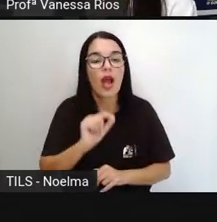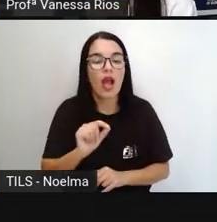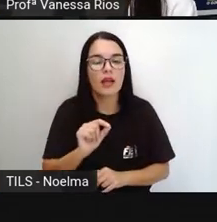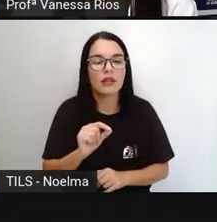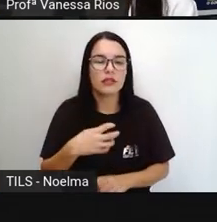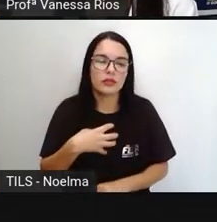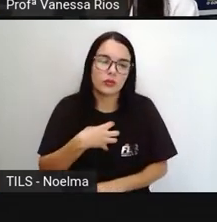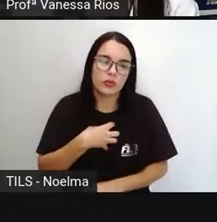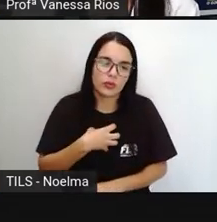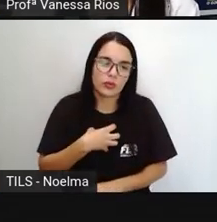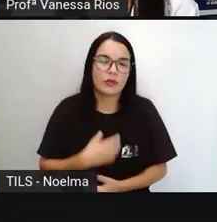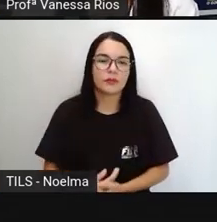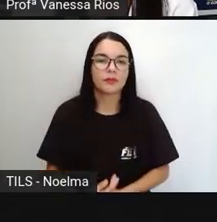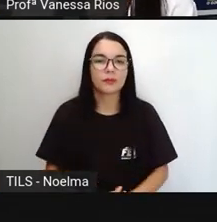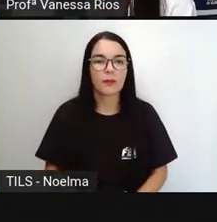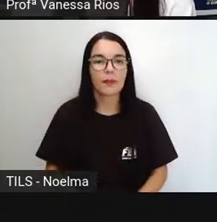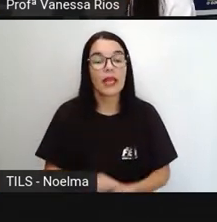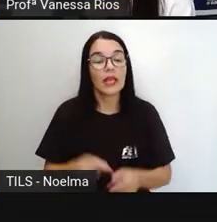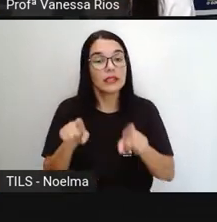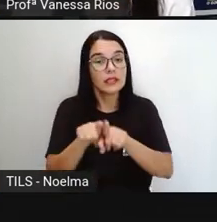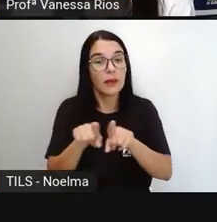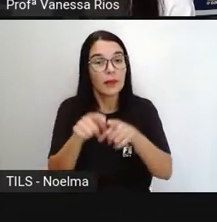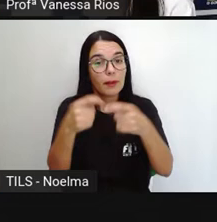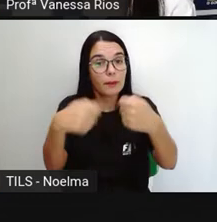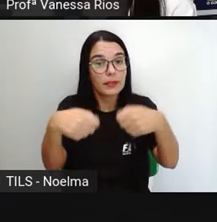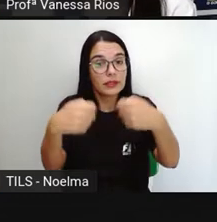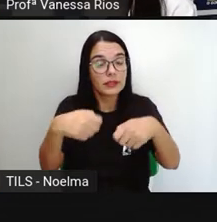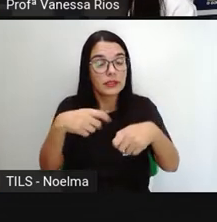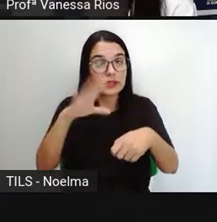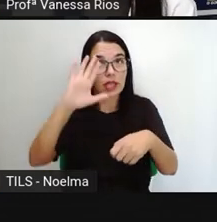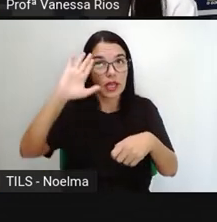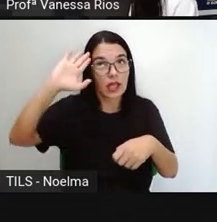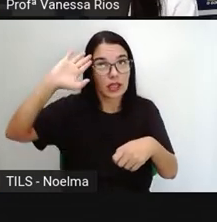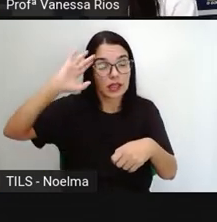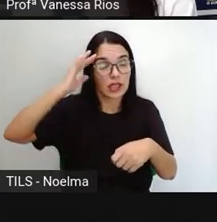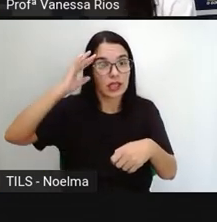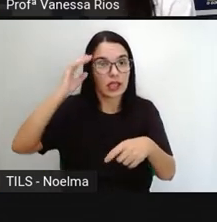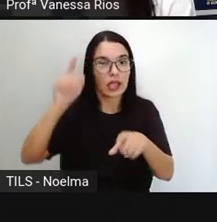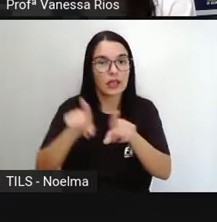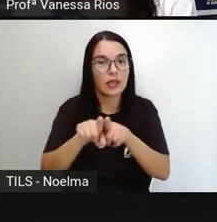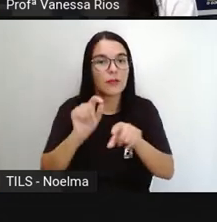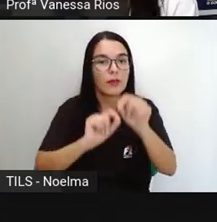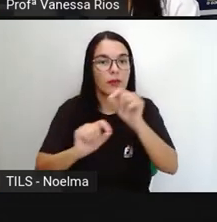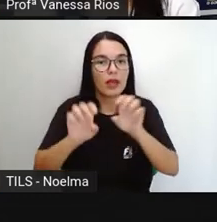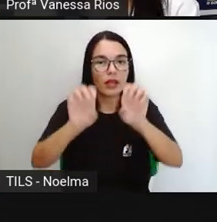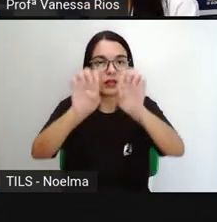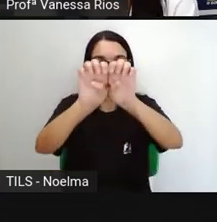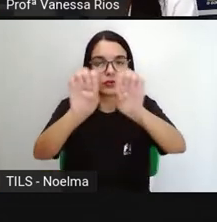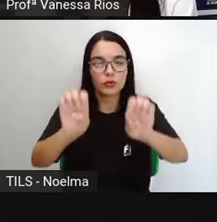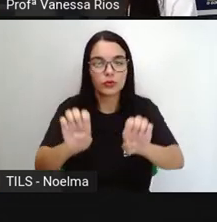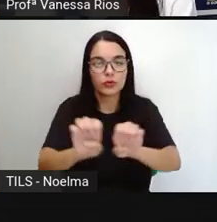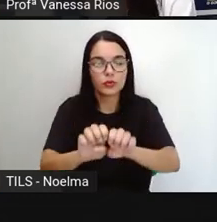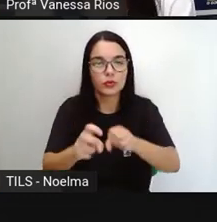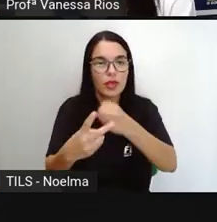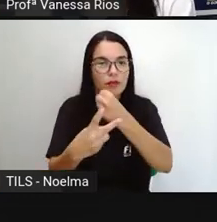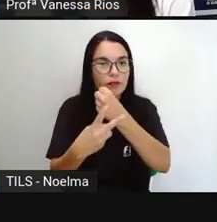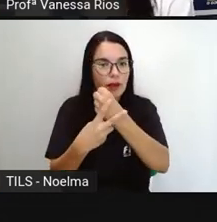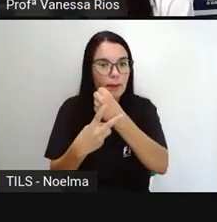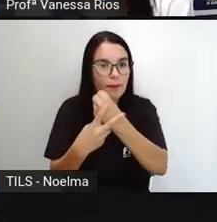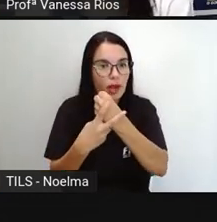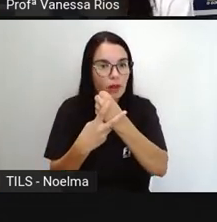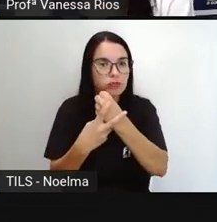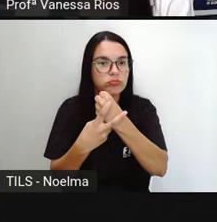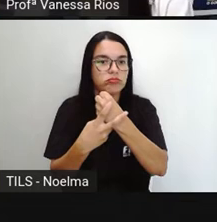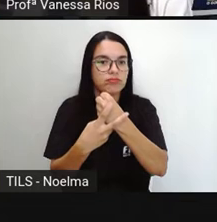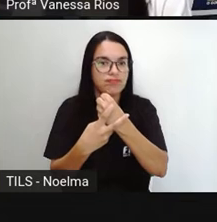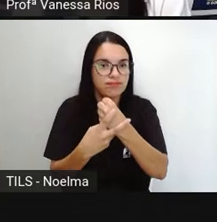E aí a gente precisa observar também a estrutura verbal. E a gente observa que essa estrutura faz parte também da